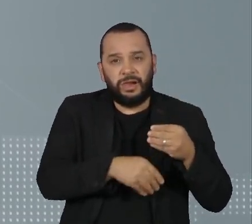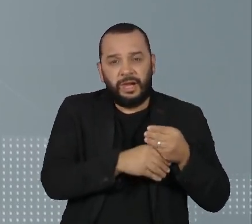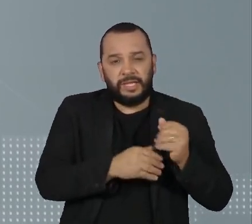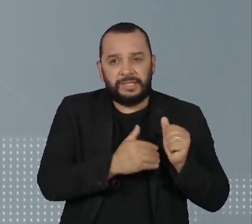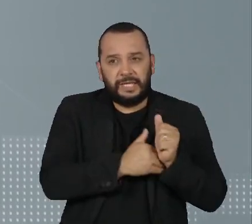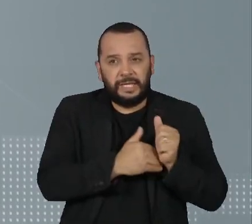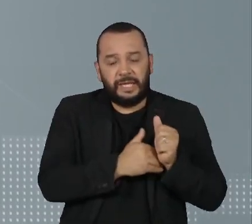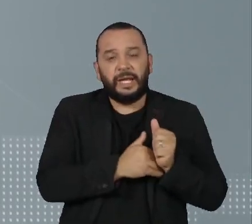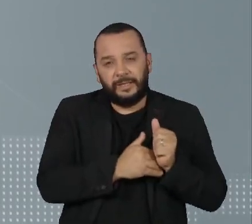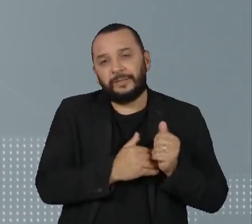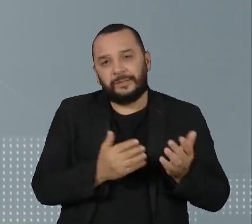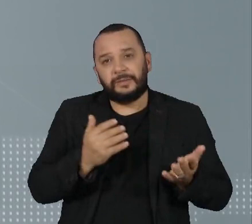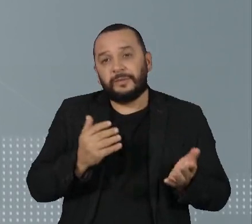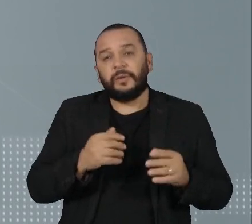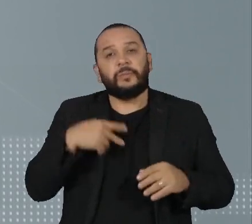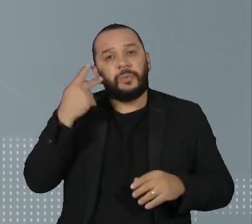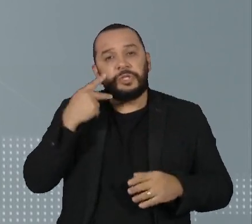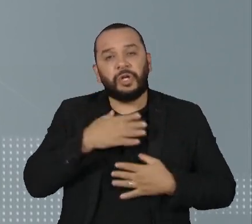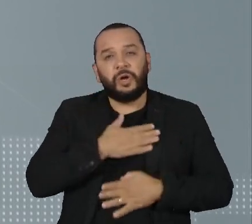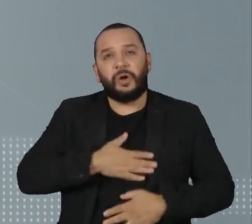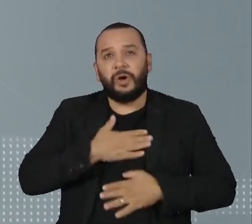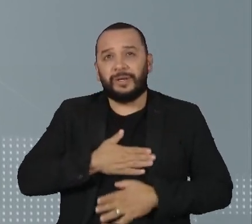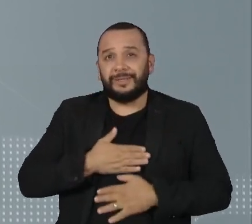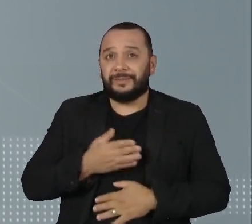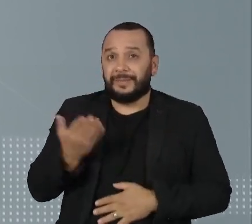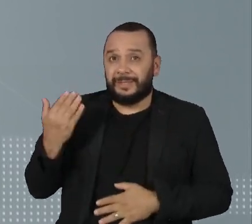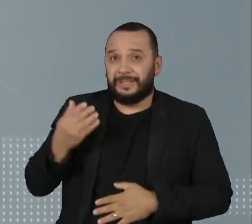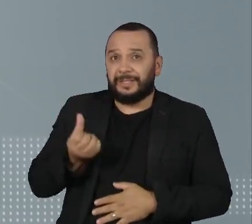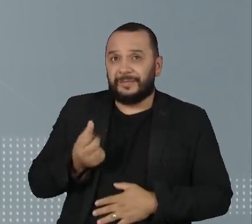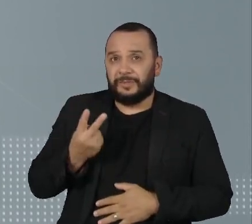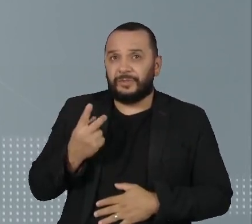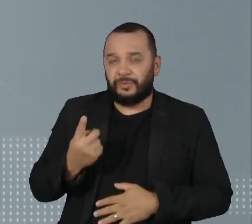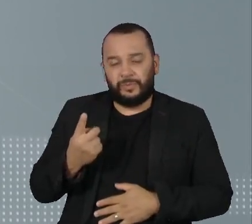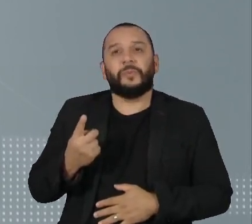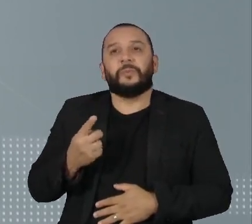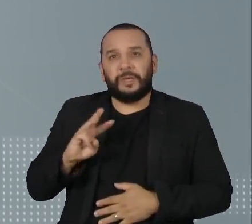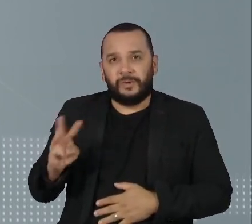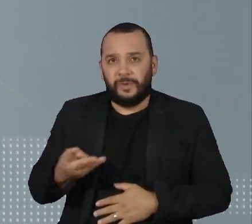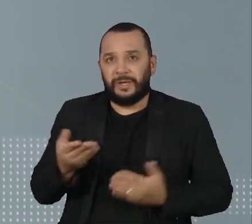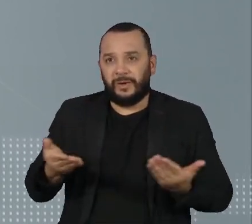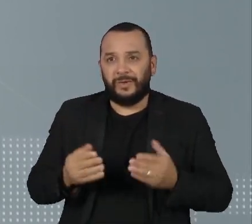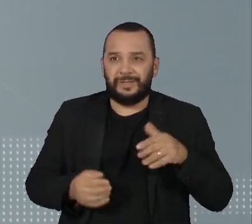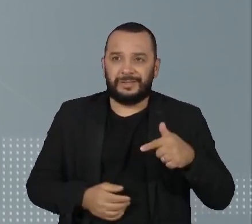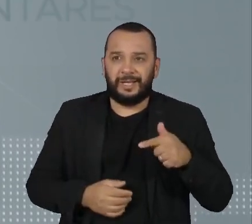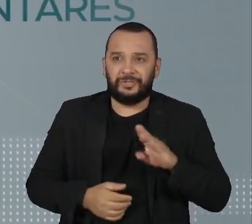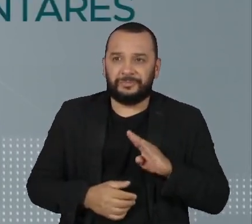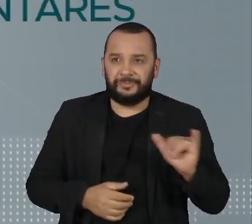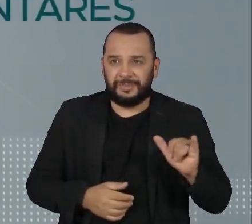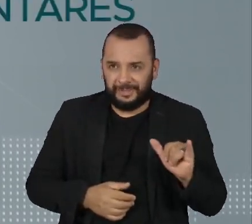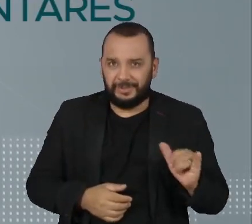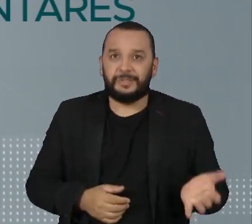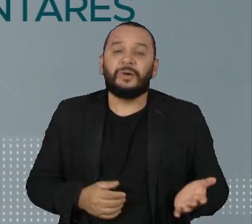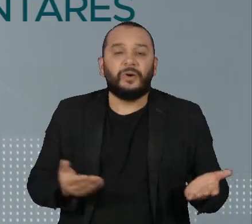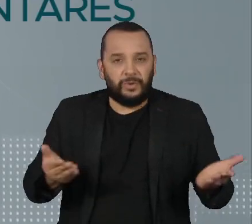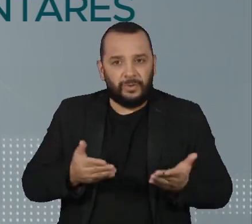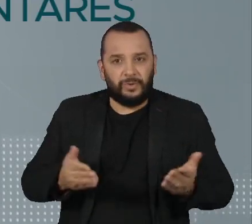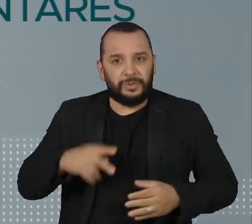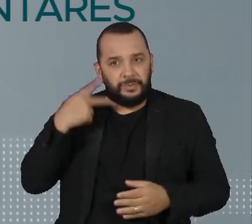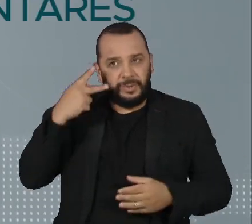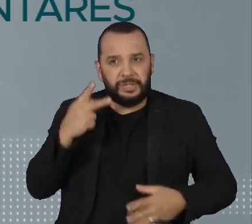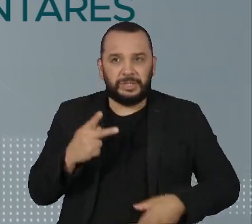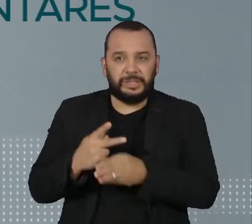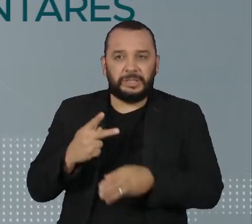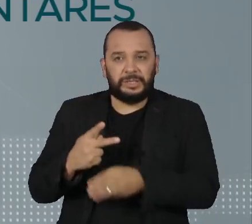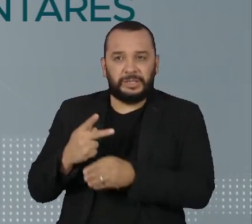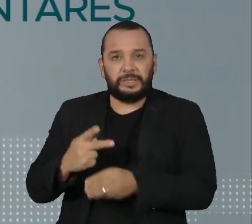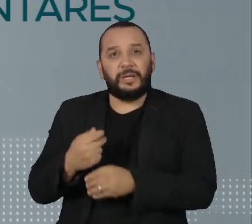e subiu de 621 milhões em 2020 para 7 bilhões neste ano. Hoje, a emenda PIX é usada por